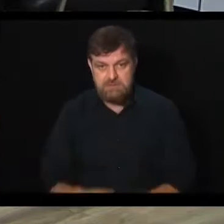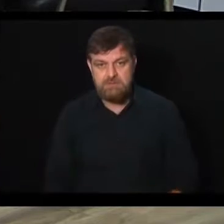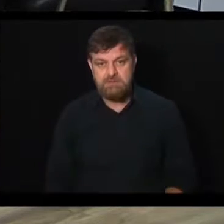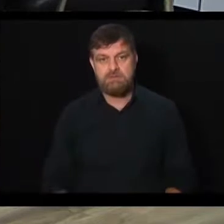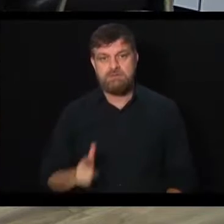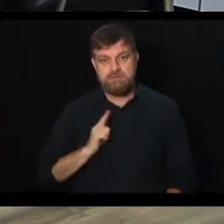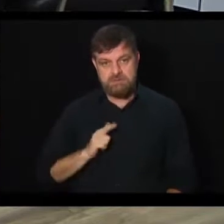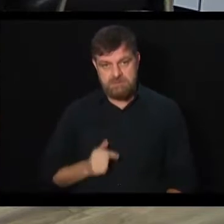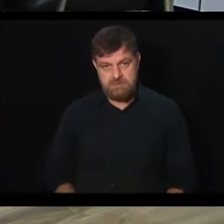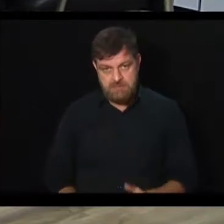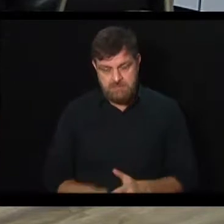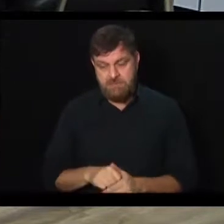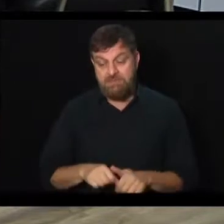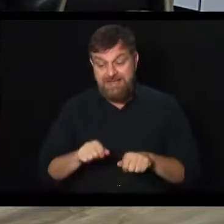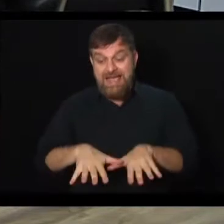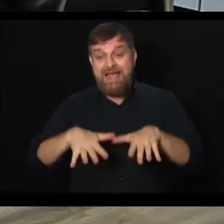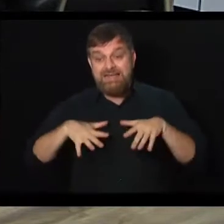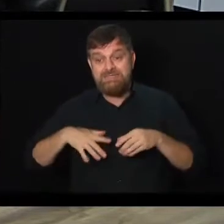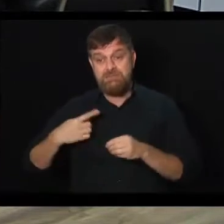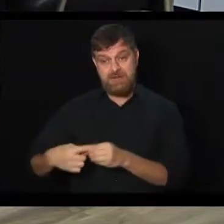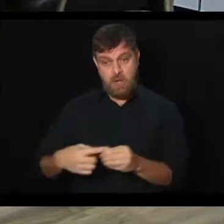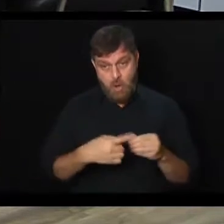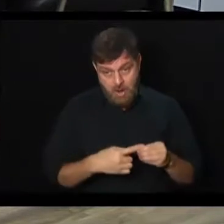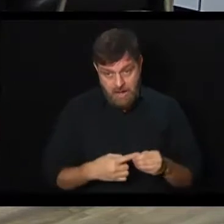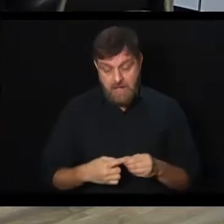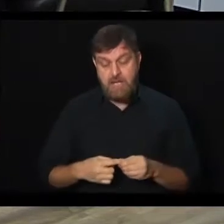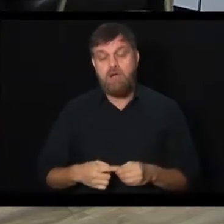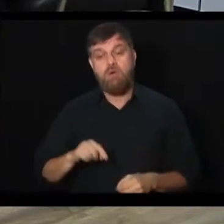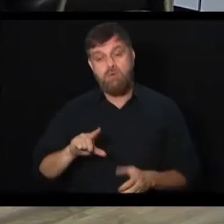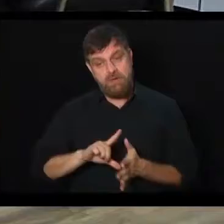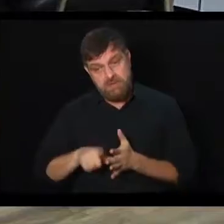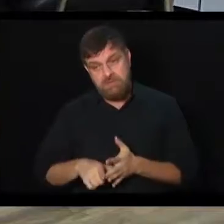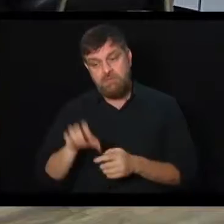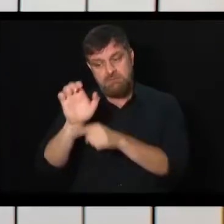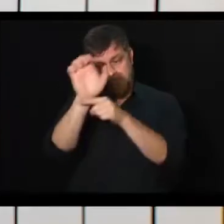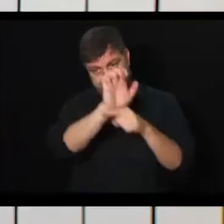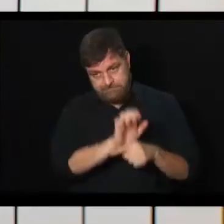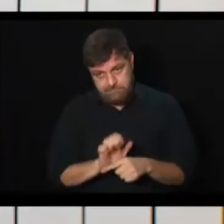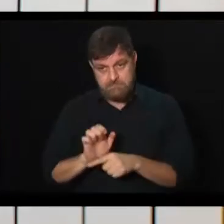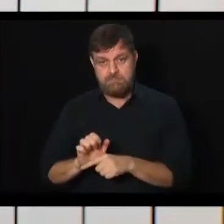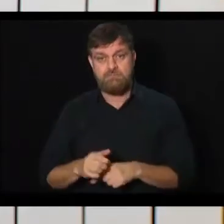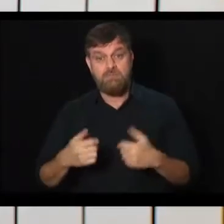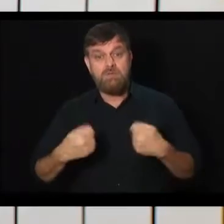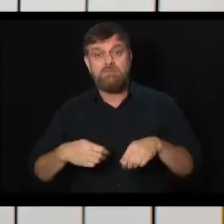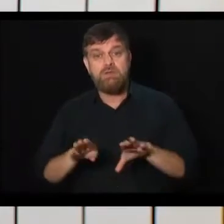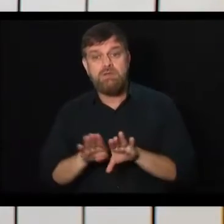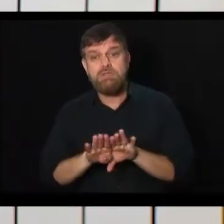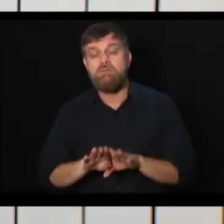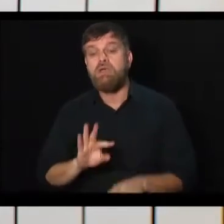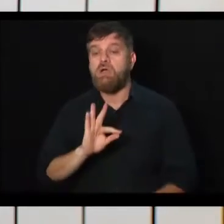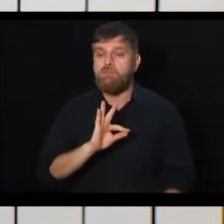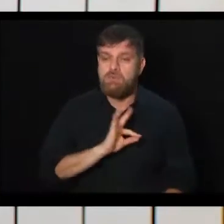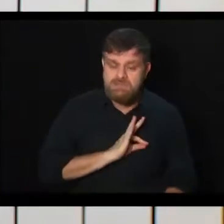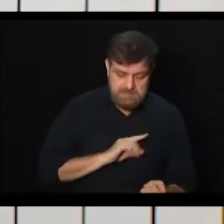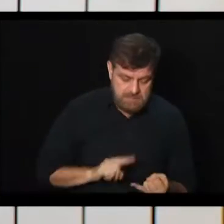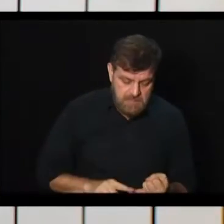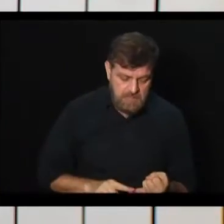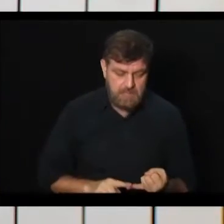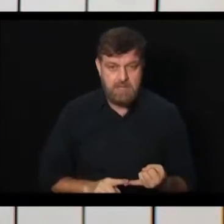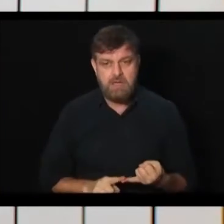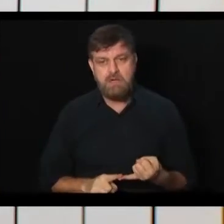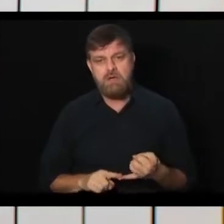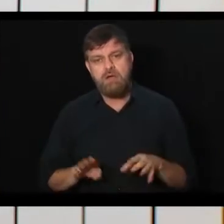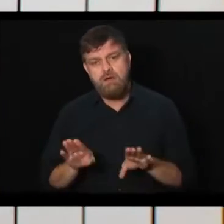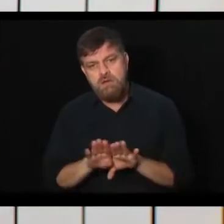aprovar nas assembleias locais, sim. Tanto estadual como municipal. E eles devem seguir, por exemplo, no caso dos policiais, e